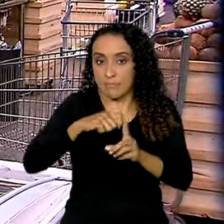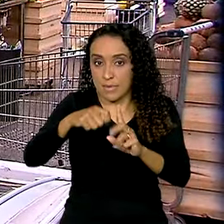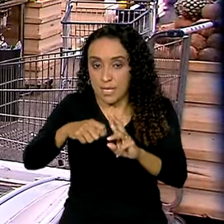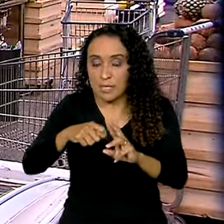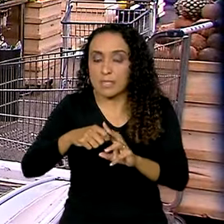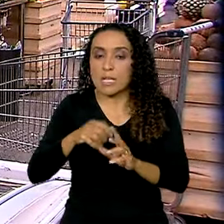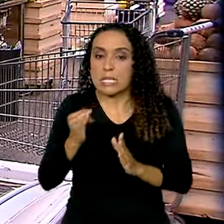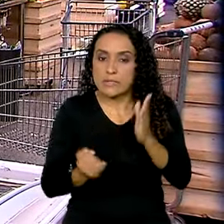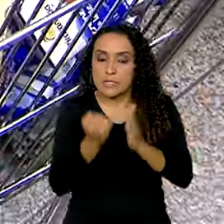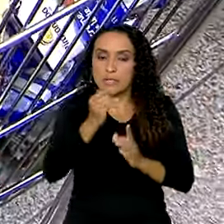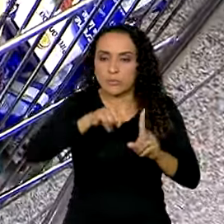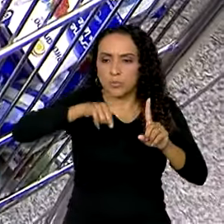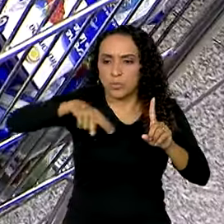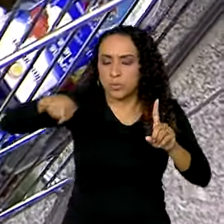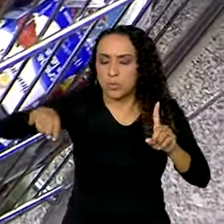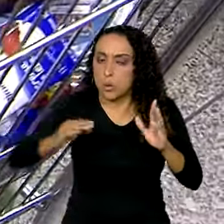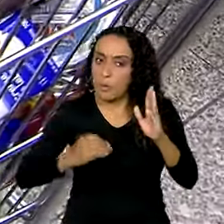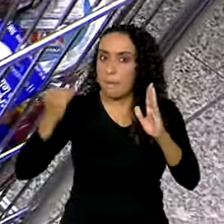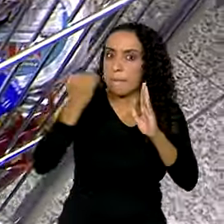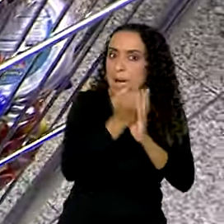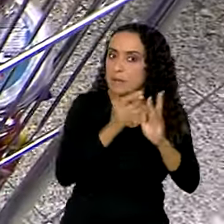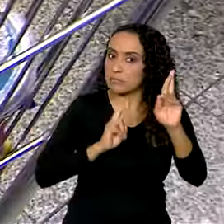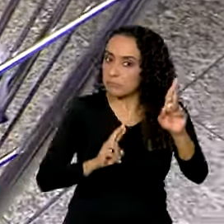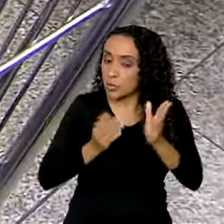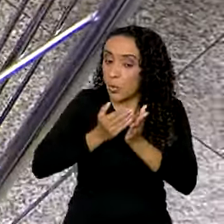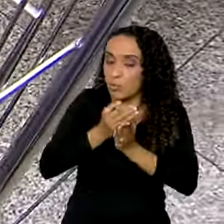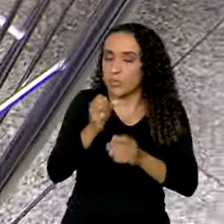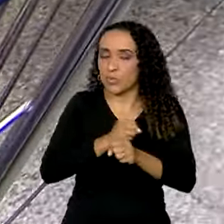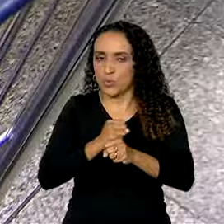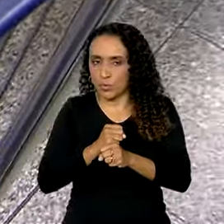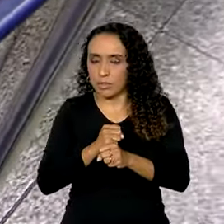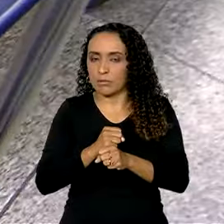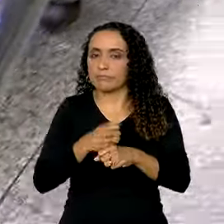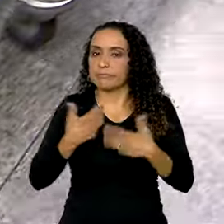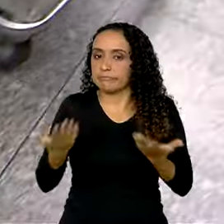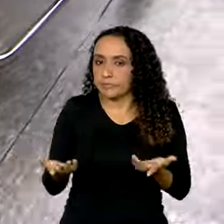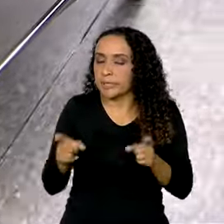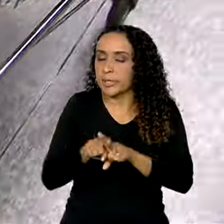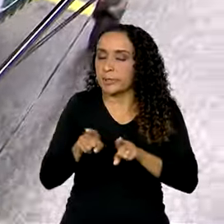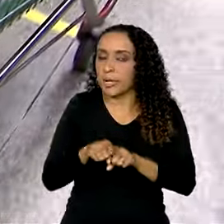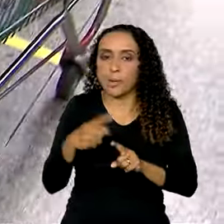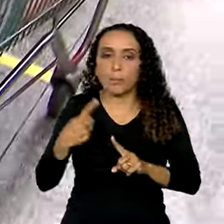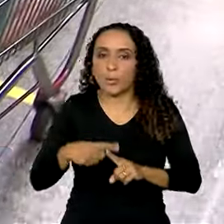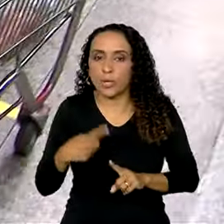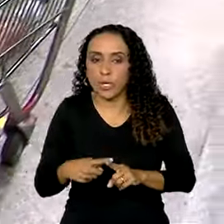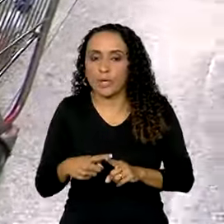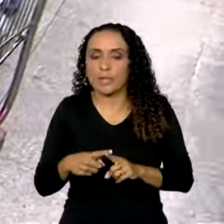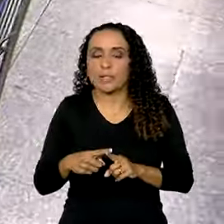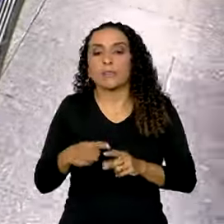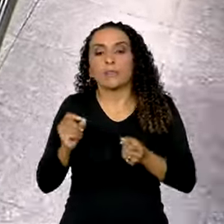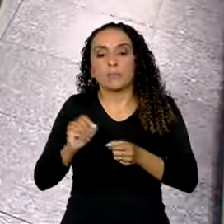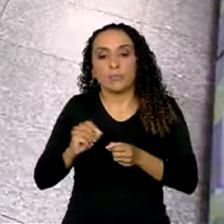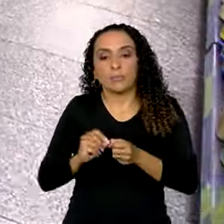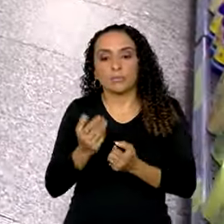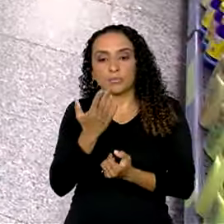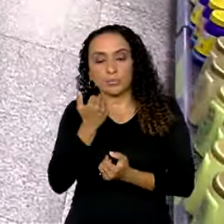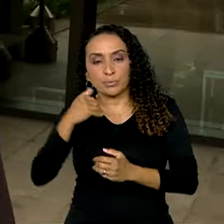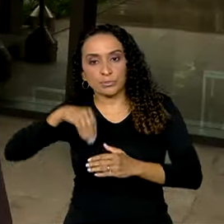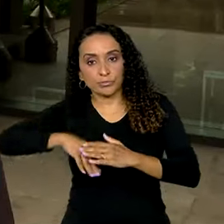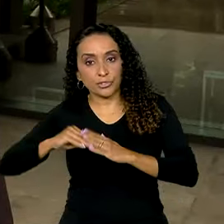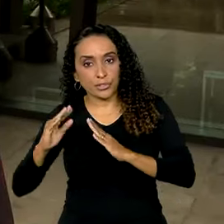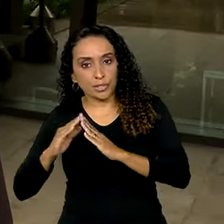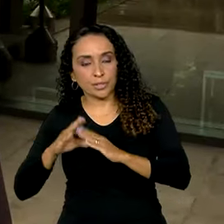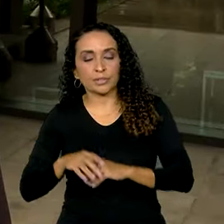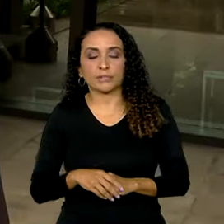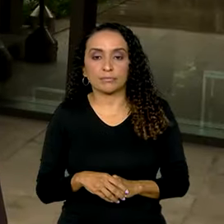variou acima do esperado neste começo de ano, puxada também pela alimentação dentro de casa.